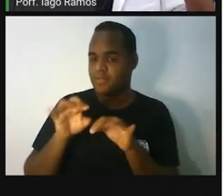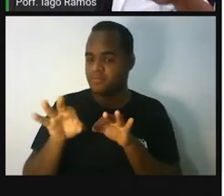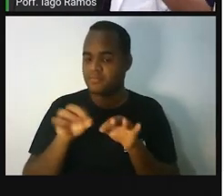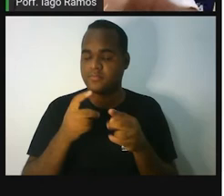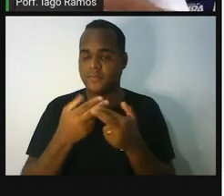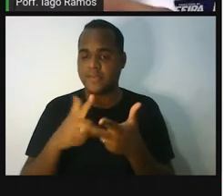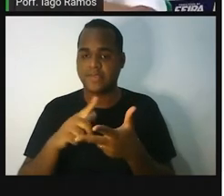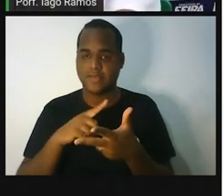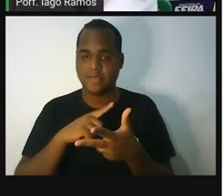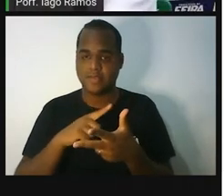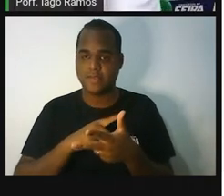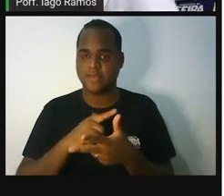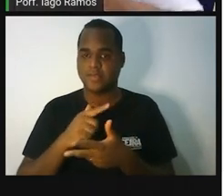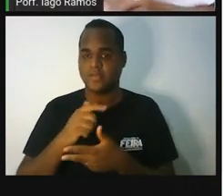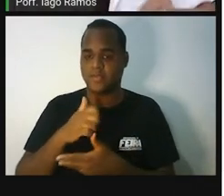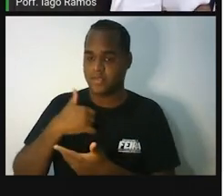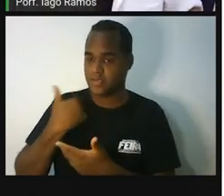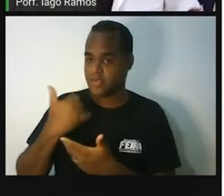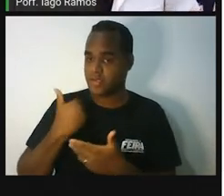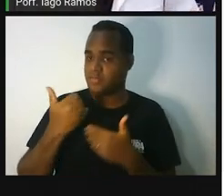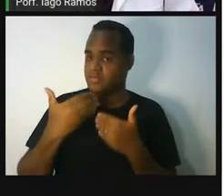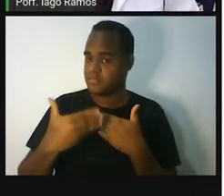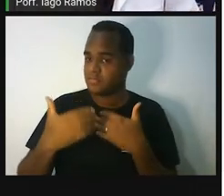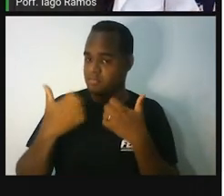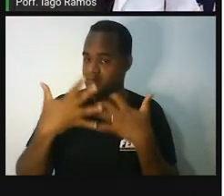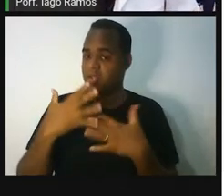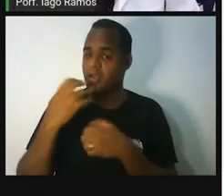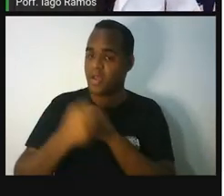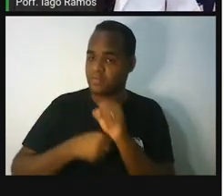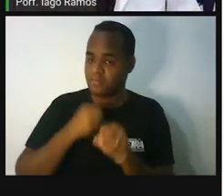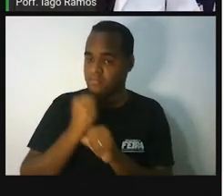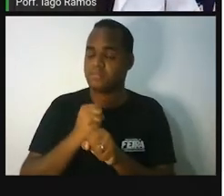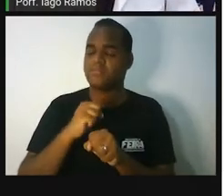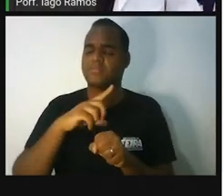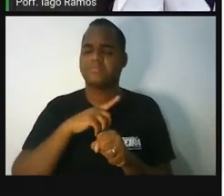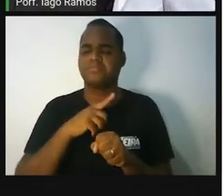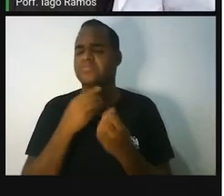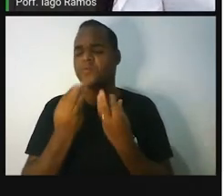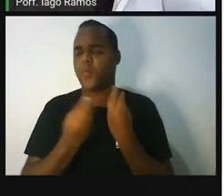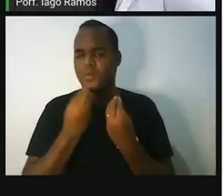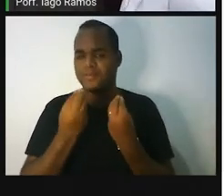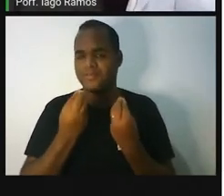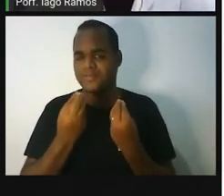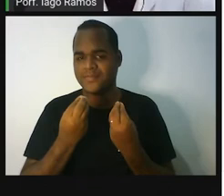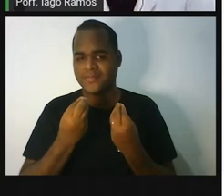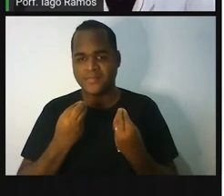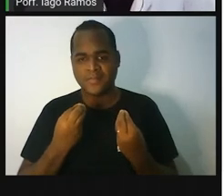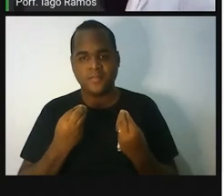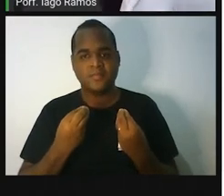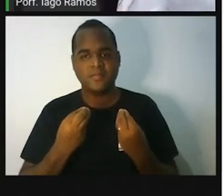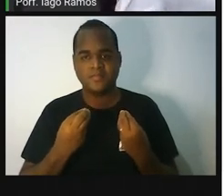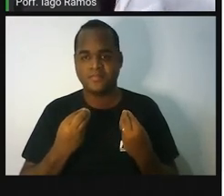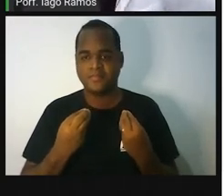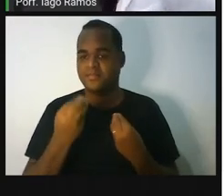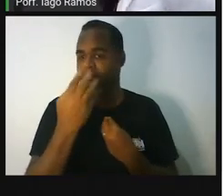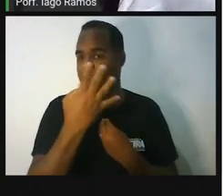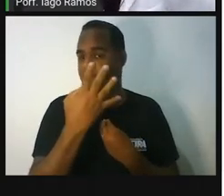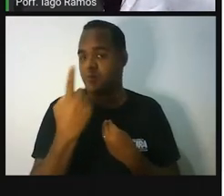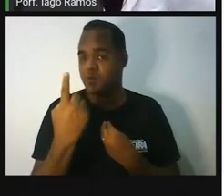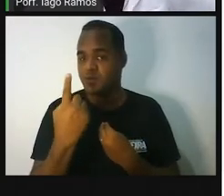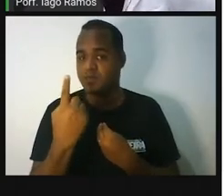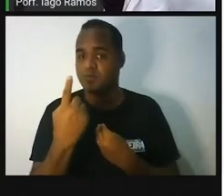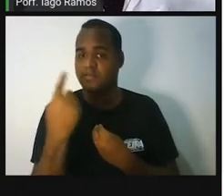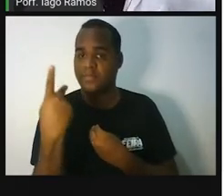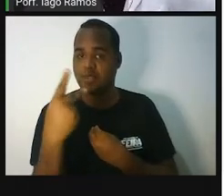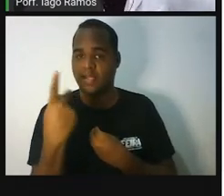você vai fazer determinada idade nesse ano. Como professor, olha só, 41 foi o